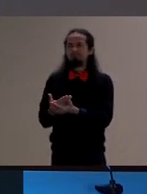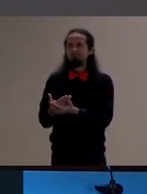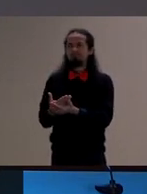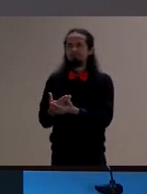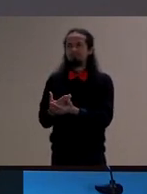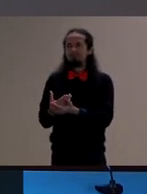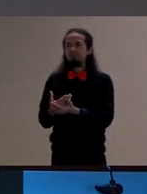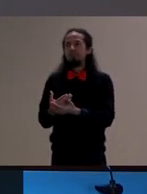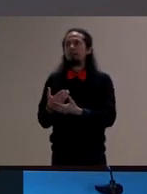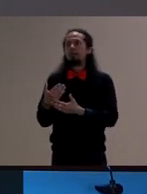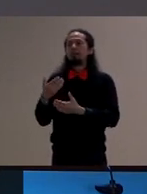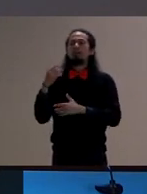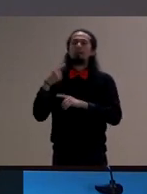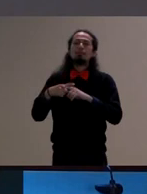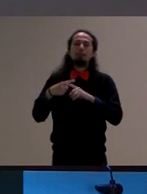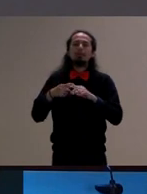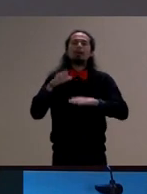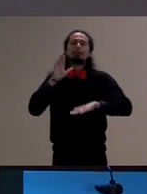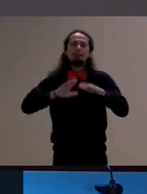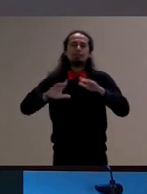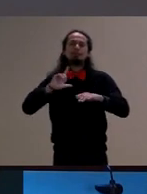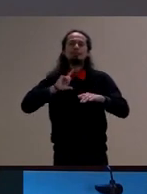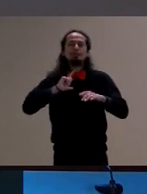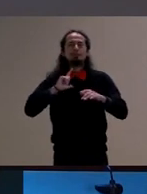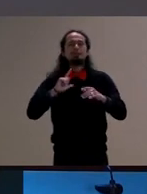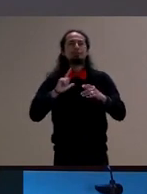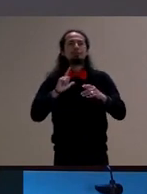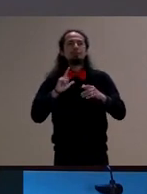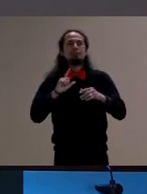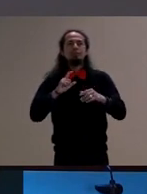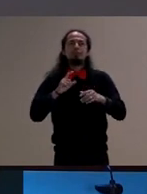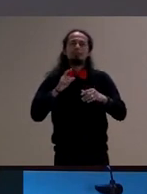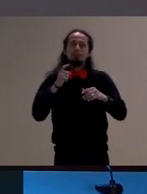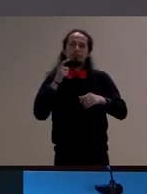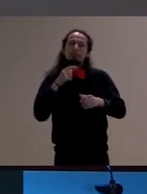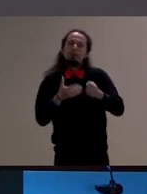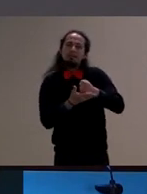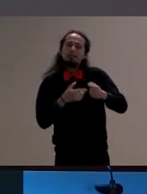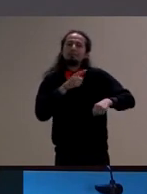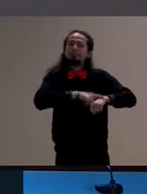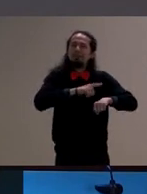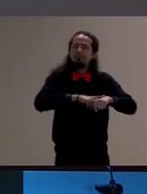guiado por uma temporalidade cronológica do relógio onde uma atividade vai